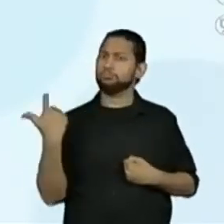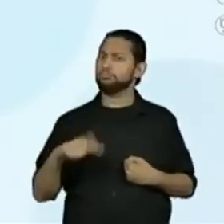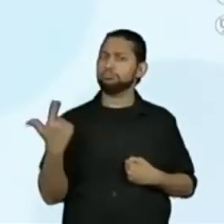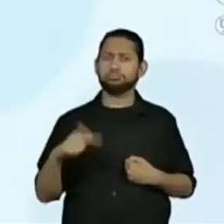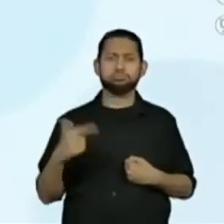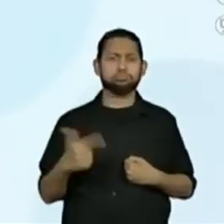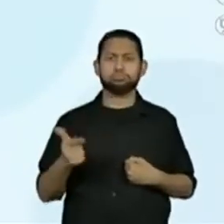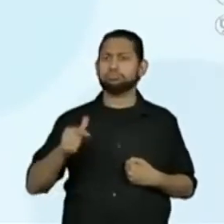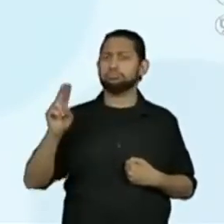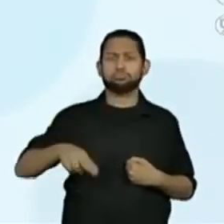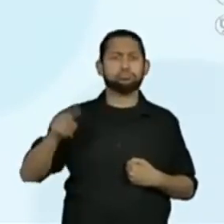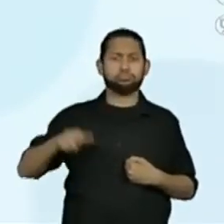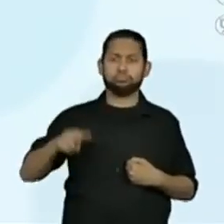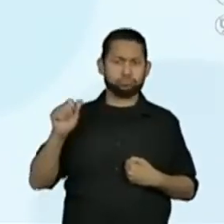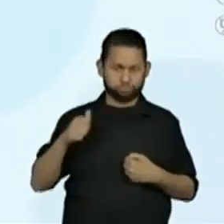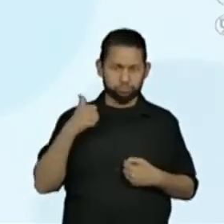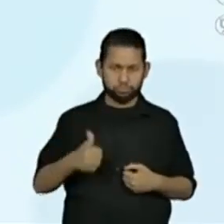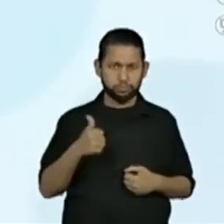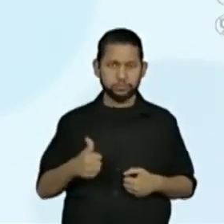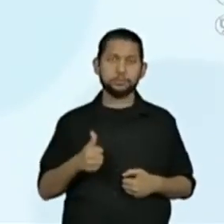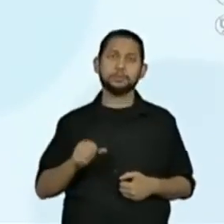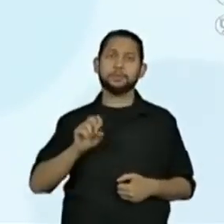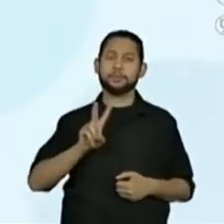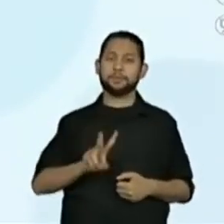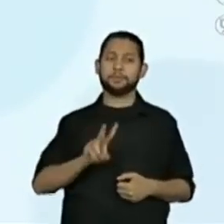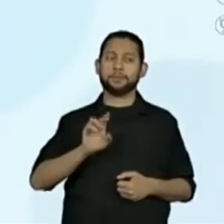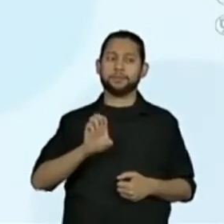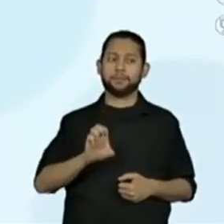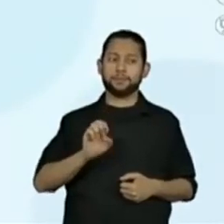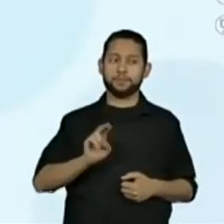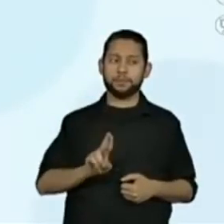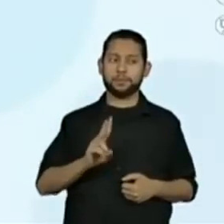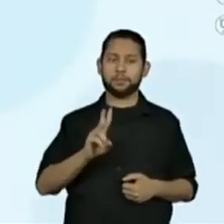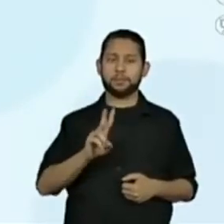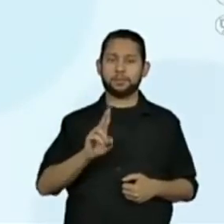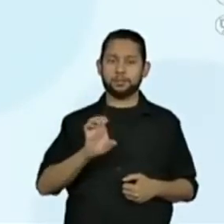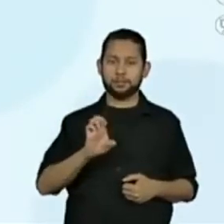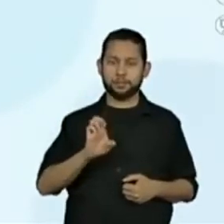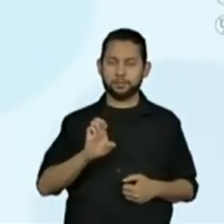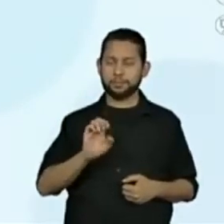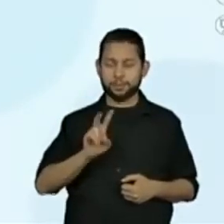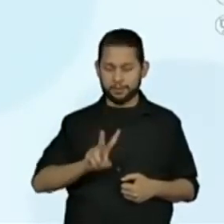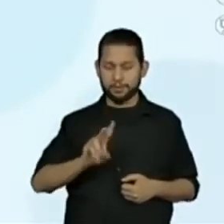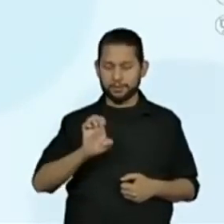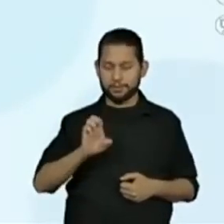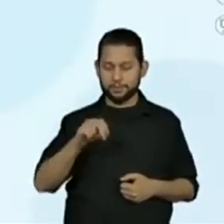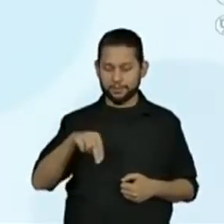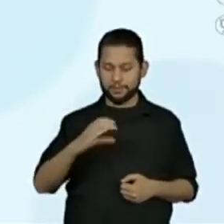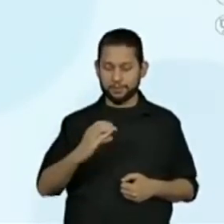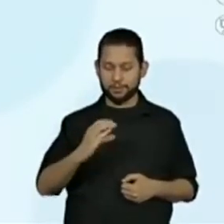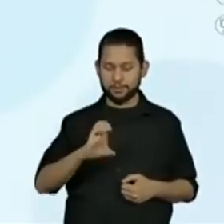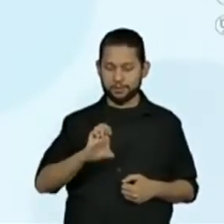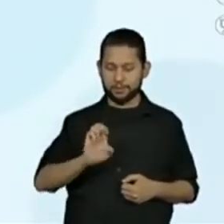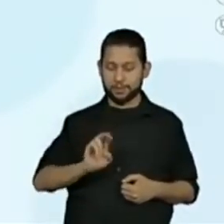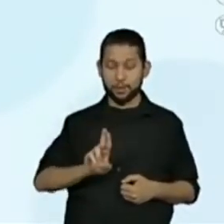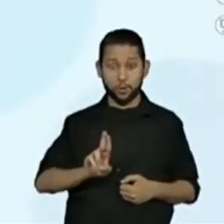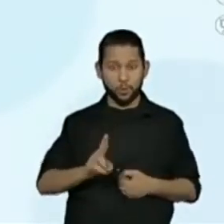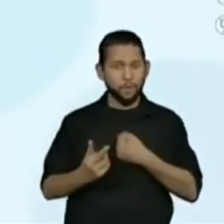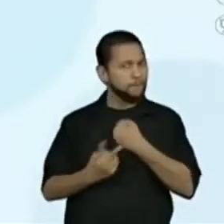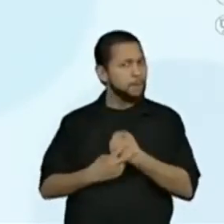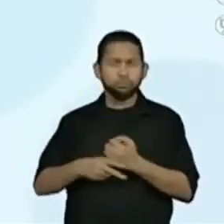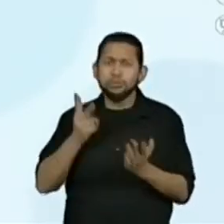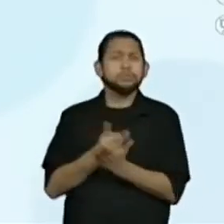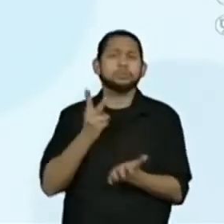Venceu. Uma ação que indica um verbo, logo, não termina em L. Muito